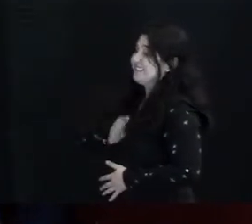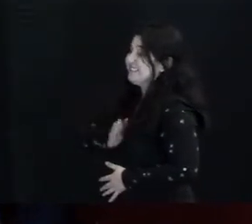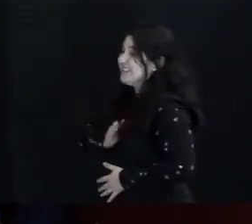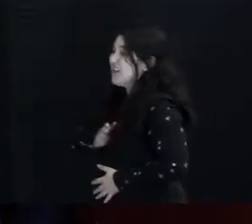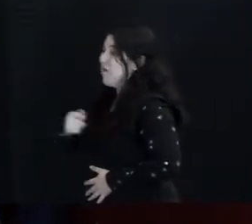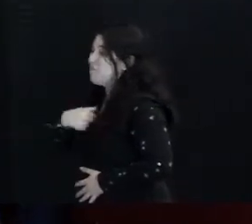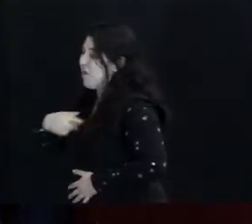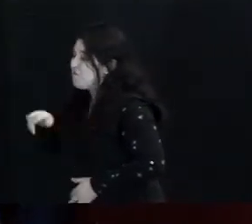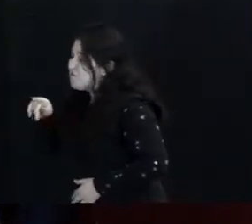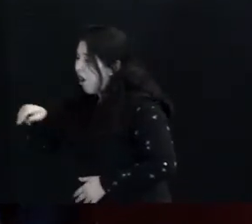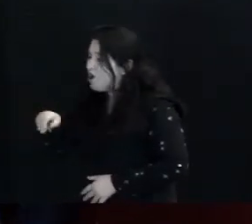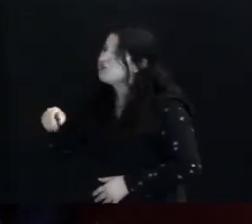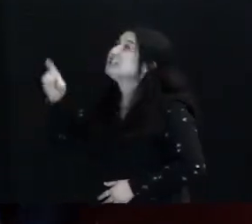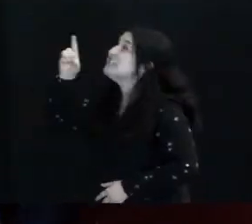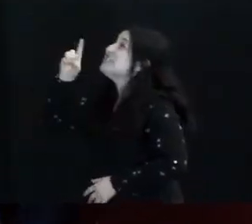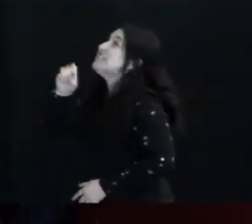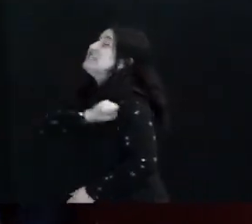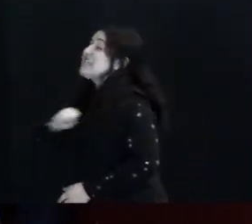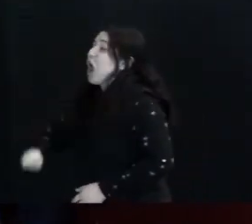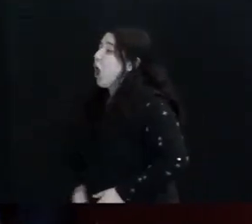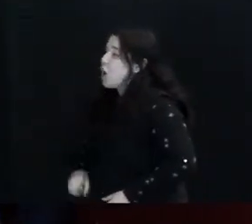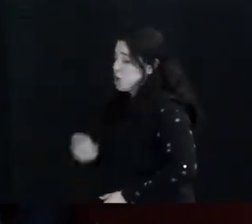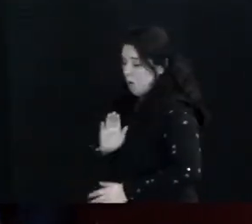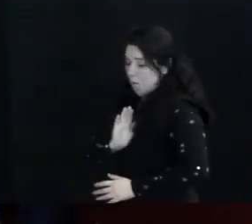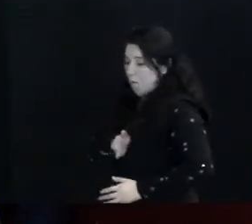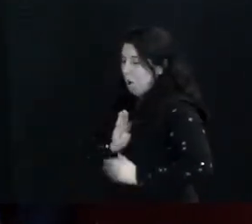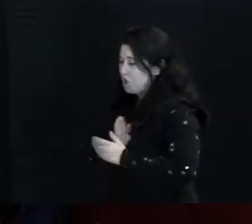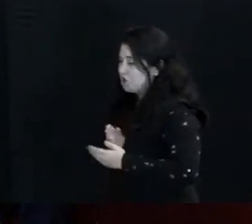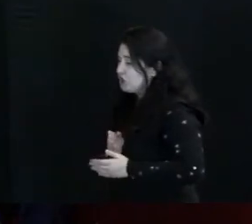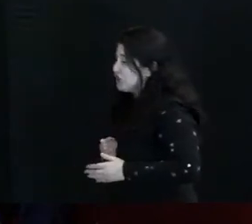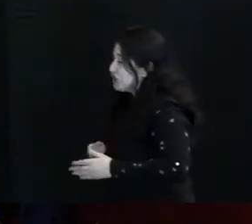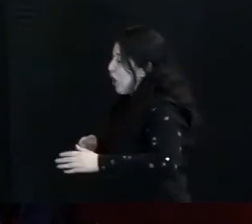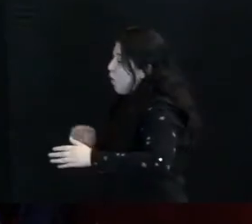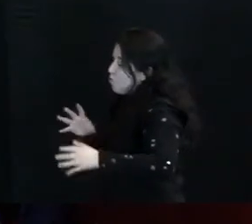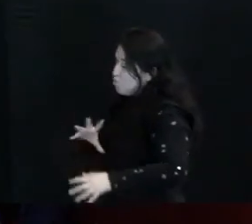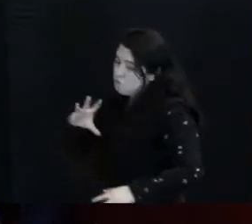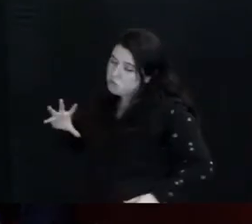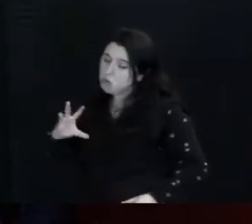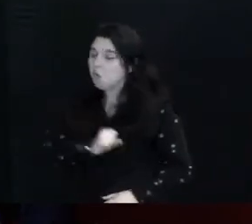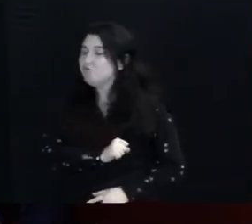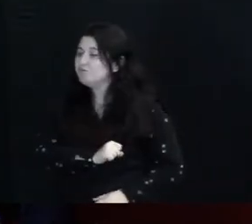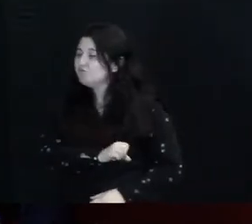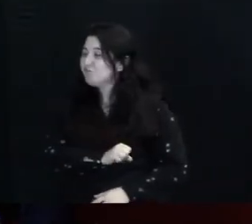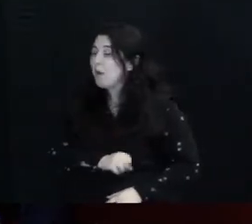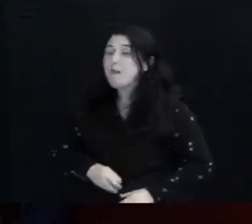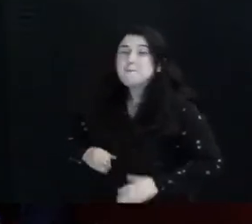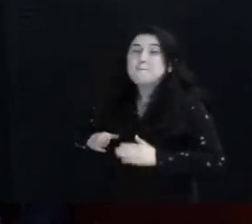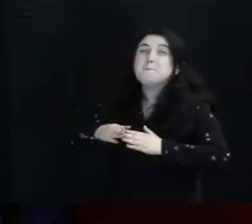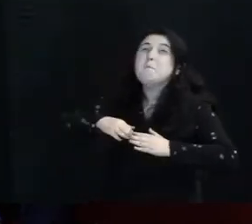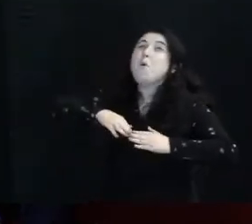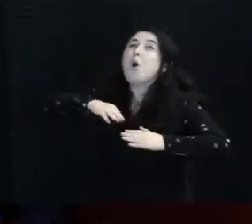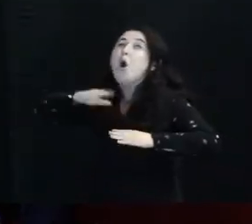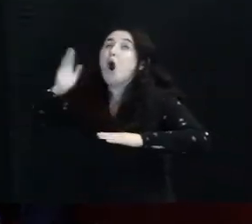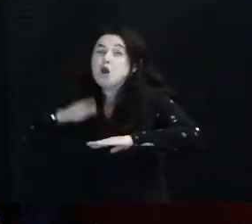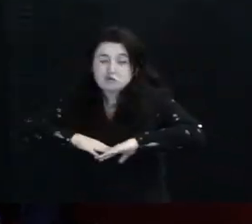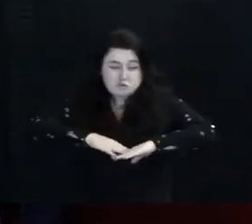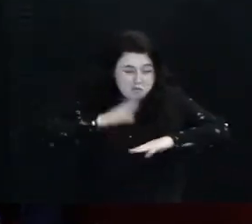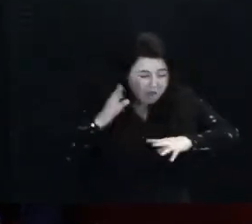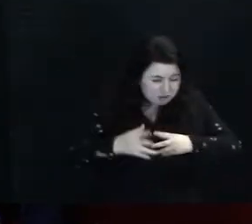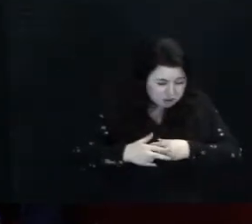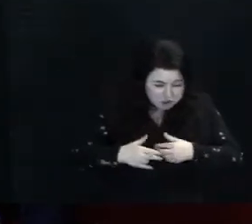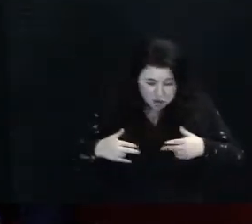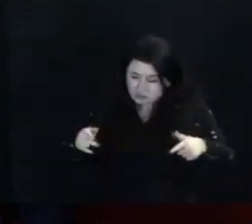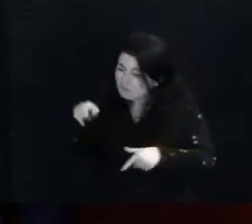meu irmão O Senhor te dá um coração novo Porque ainda há muitas coisas pra você fazer nessa terra Em nome de Jesus